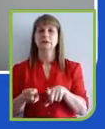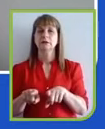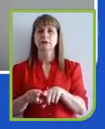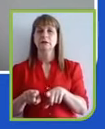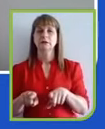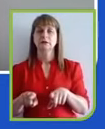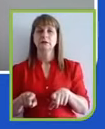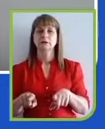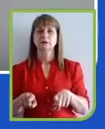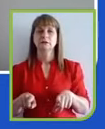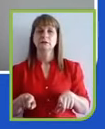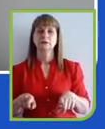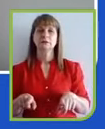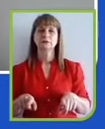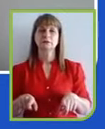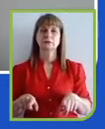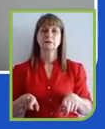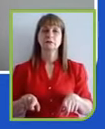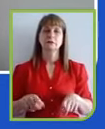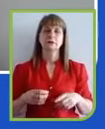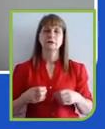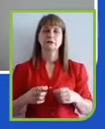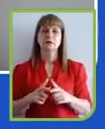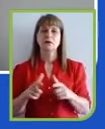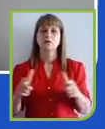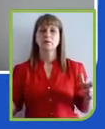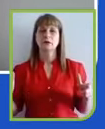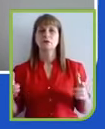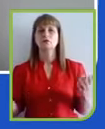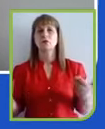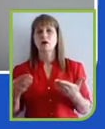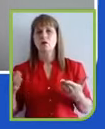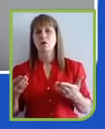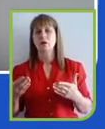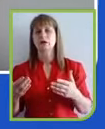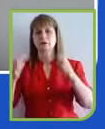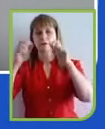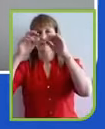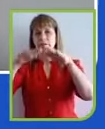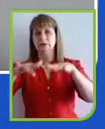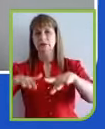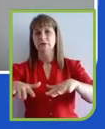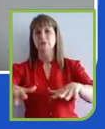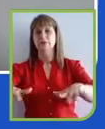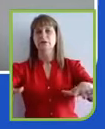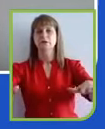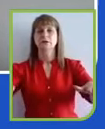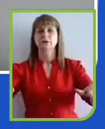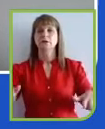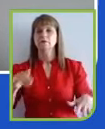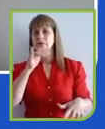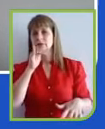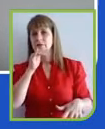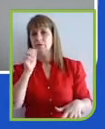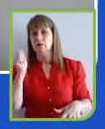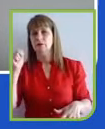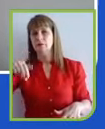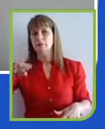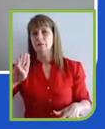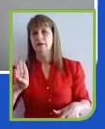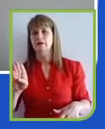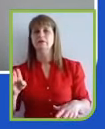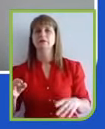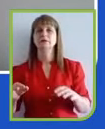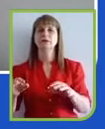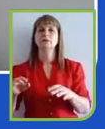um todo, que se intensificou muito mais na pandemia. Então, no caso da Ambev, o programa de ajuda, por exemplo, aos pontos de venda, a gente